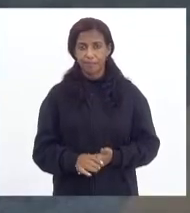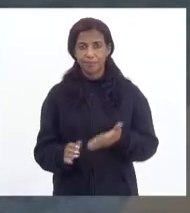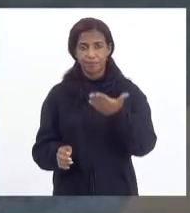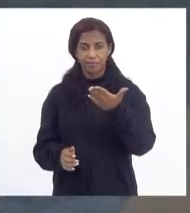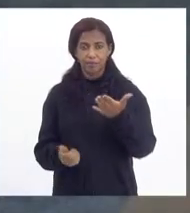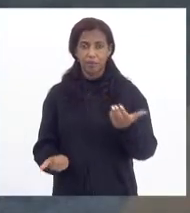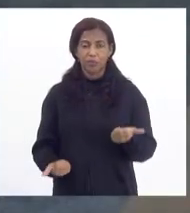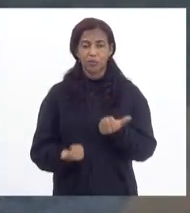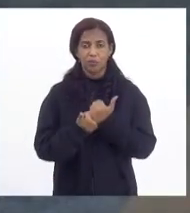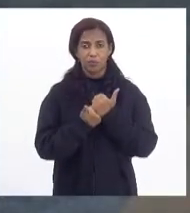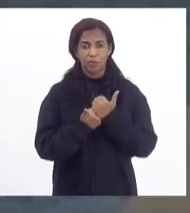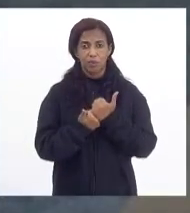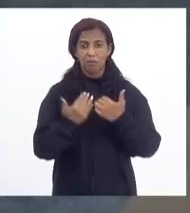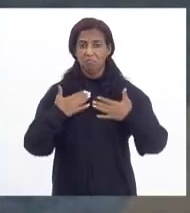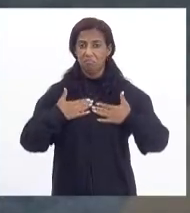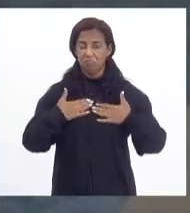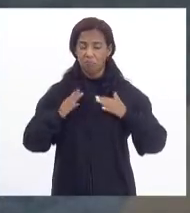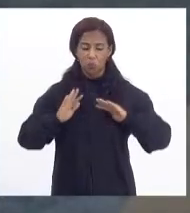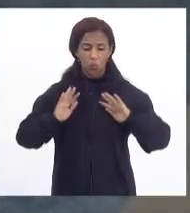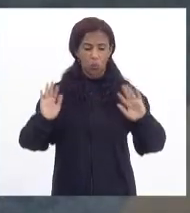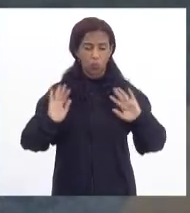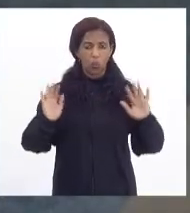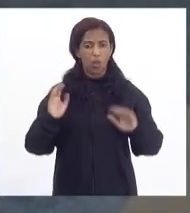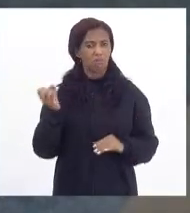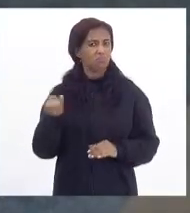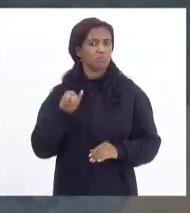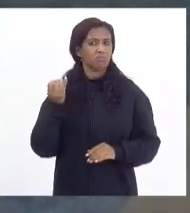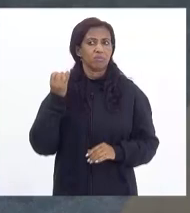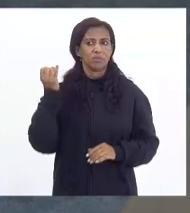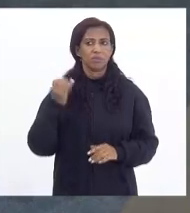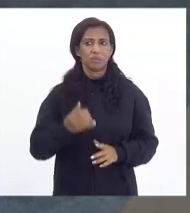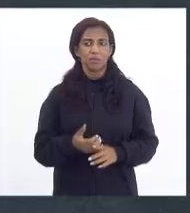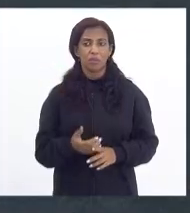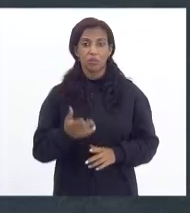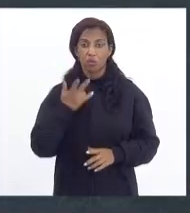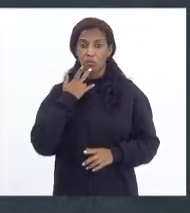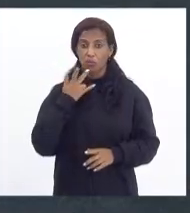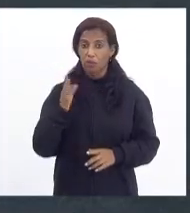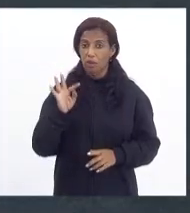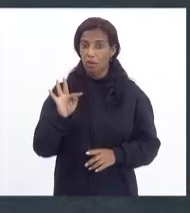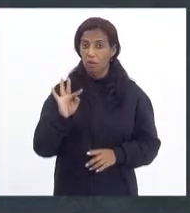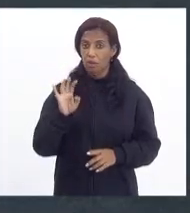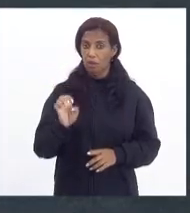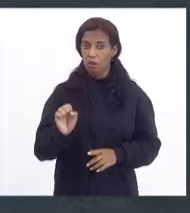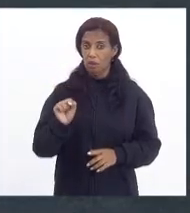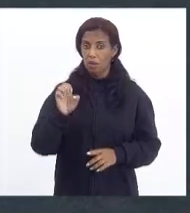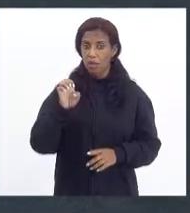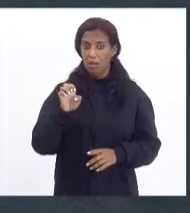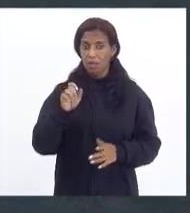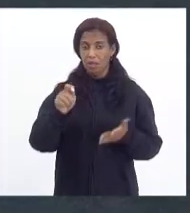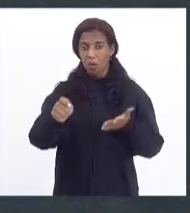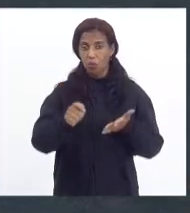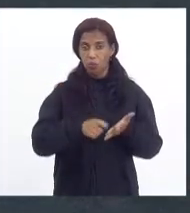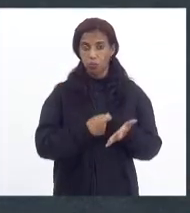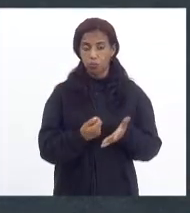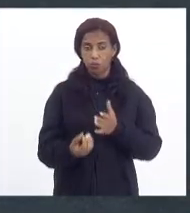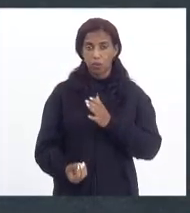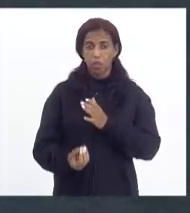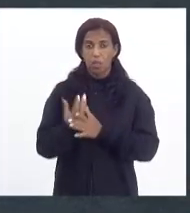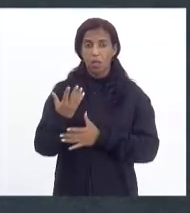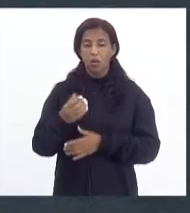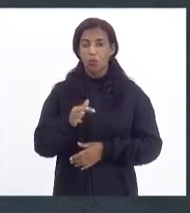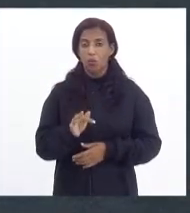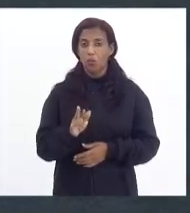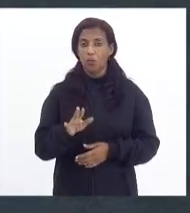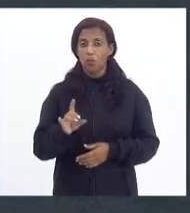substitutivo. O projeto, para mim, não é nem importantíssimo. Eu estou falando da tese, que é um projeto autorizativo, criando um fundo.